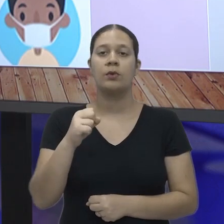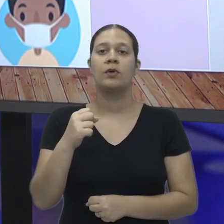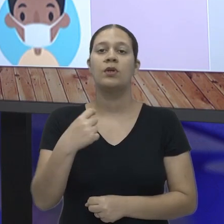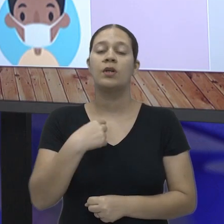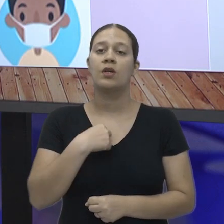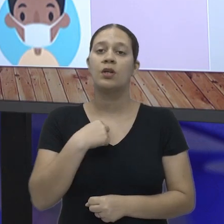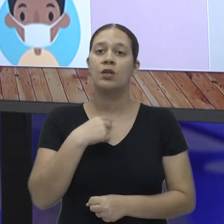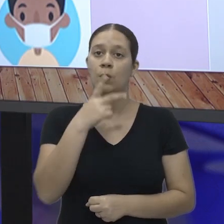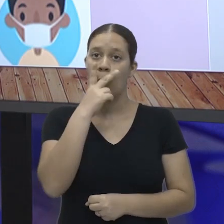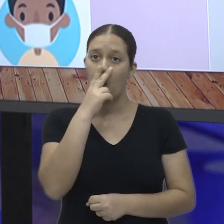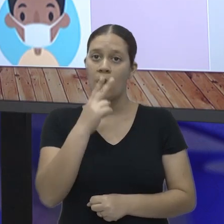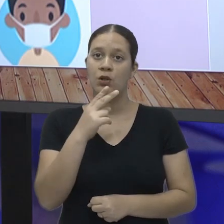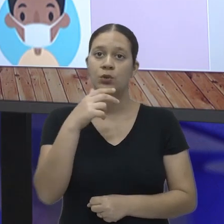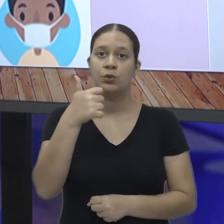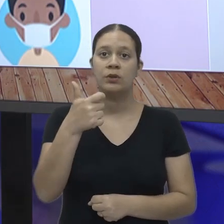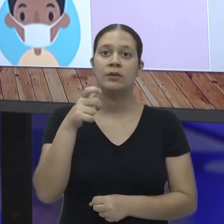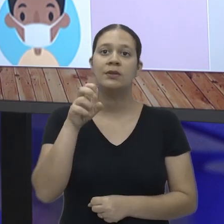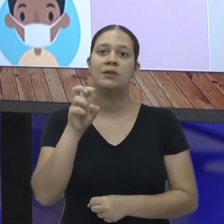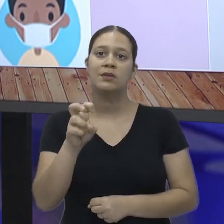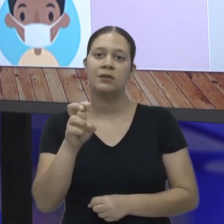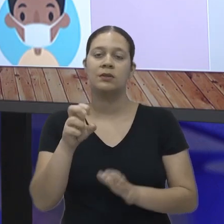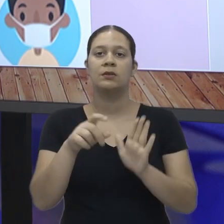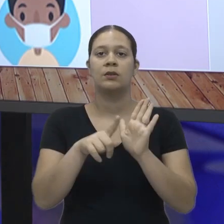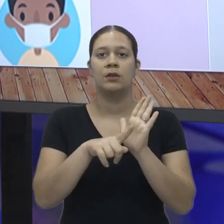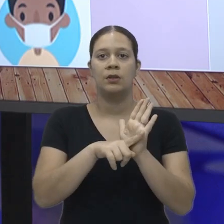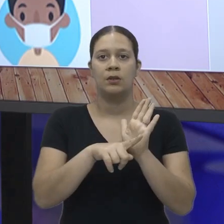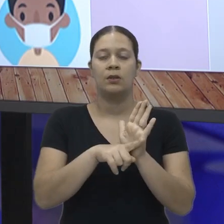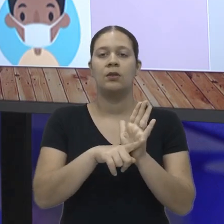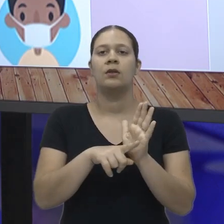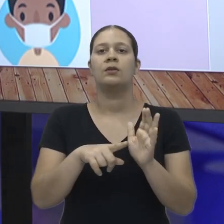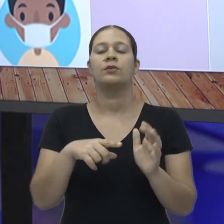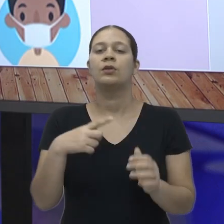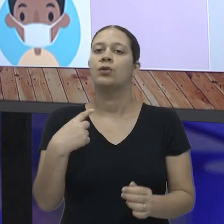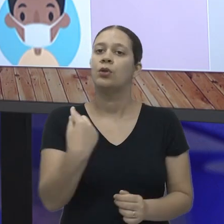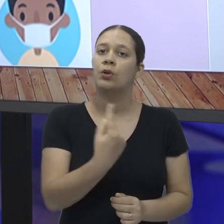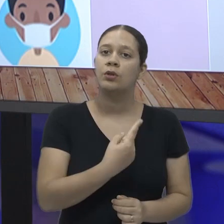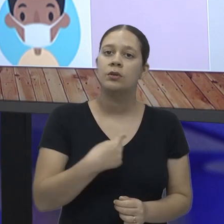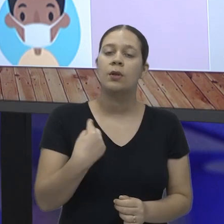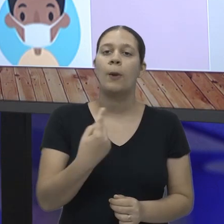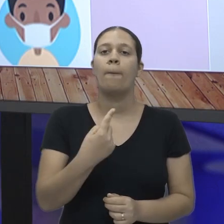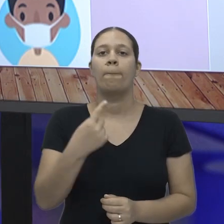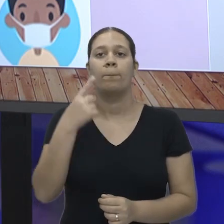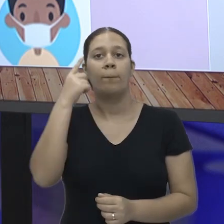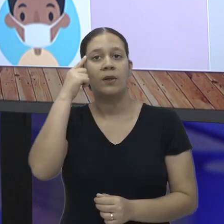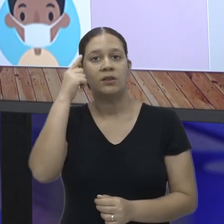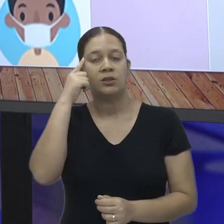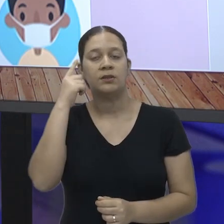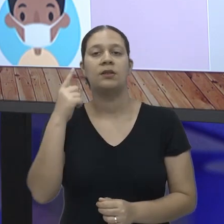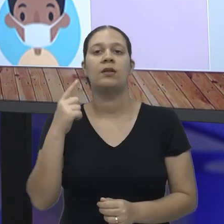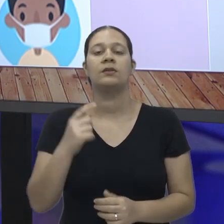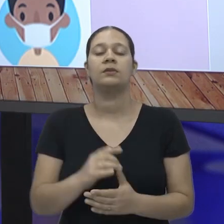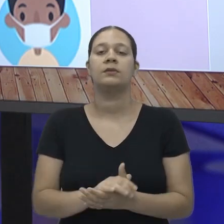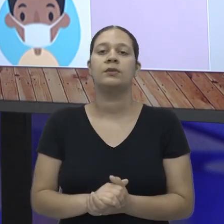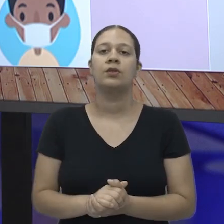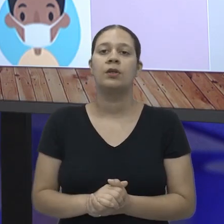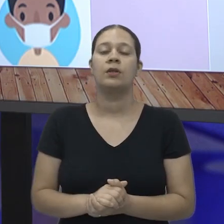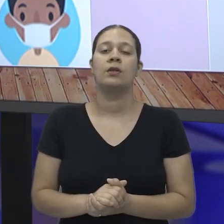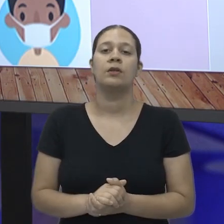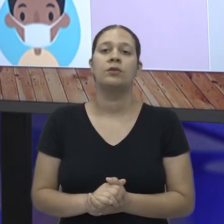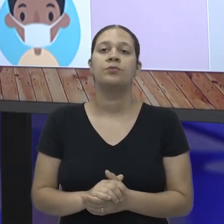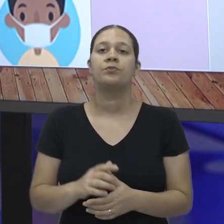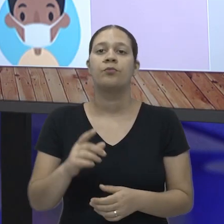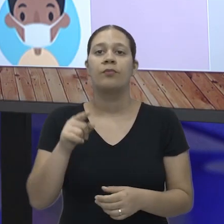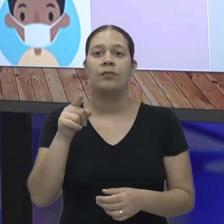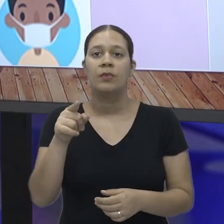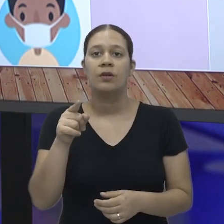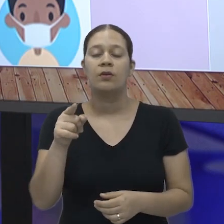negativo para que eu ache quinze negativo? Então, a gente pode pensar de várias maneiras, tá? Uma delas eu posso